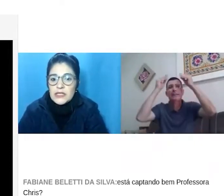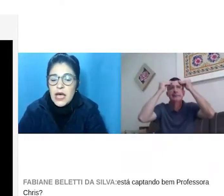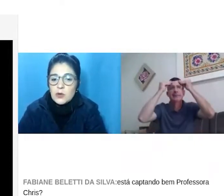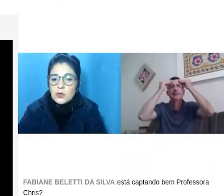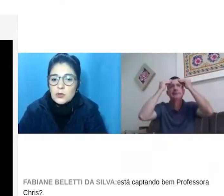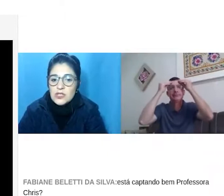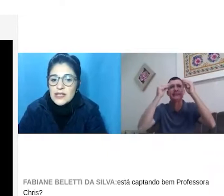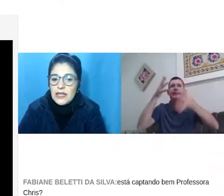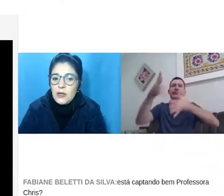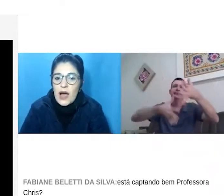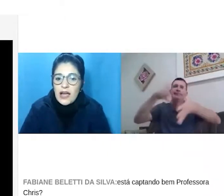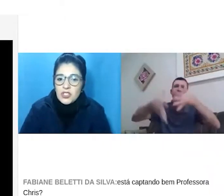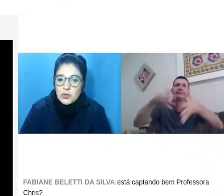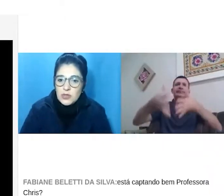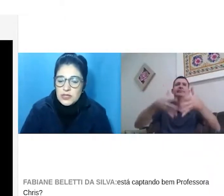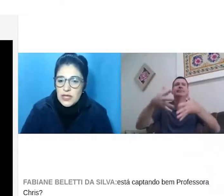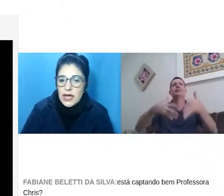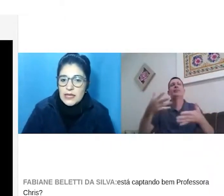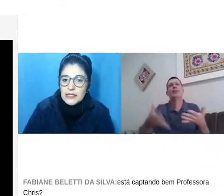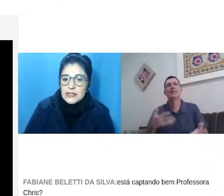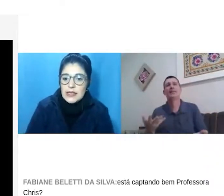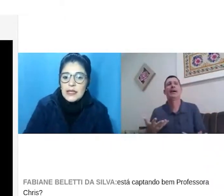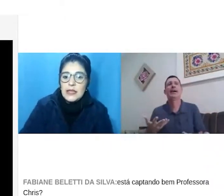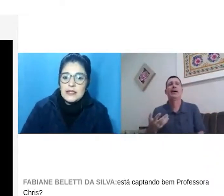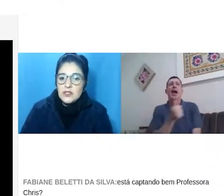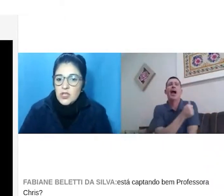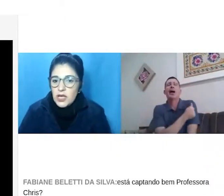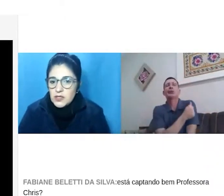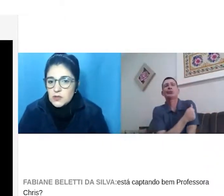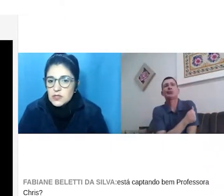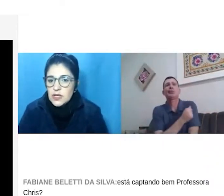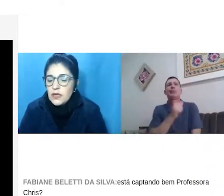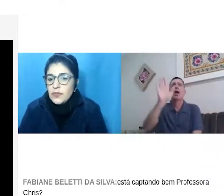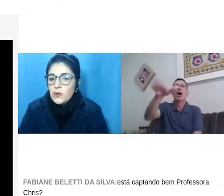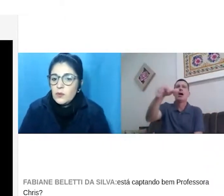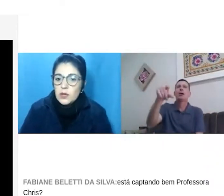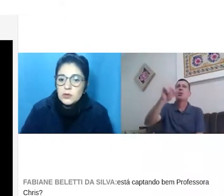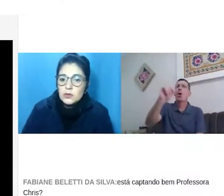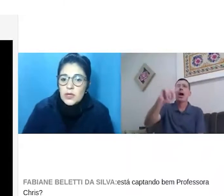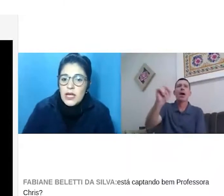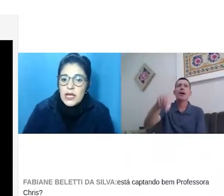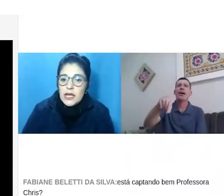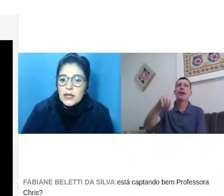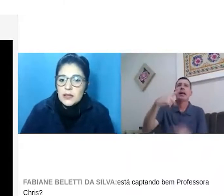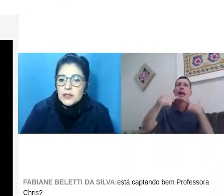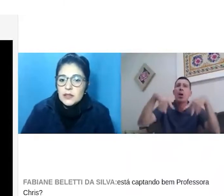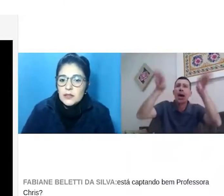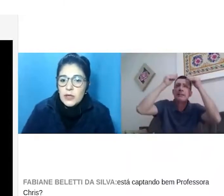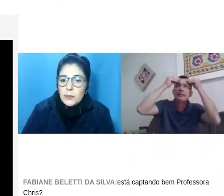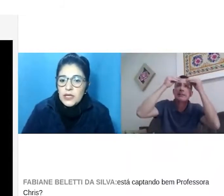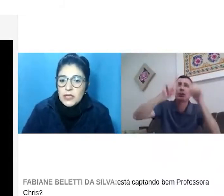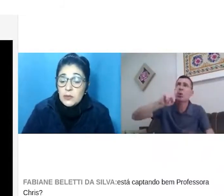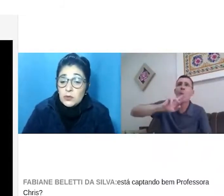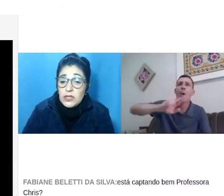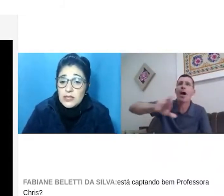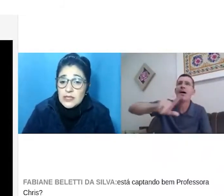pensa, ah, o surdo usa essa linguagem dos sinais, esses gestos, né? O aluno, ah, fala